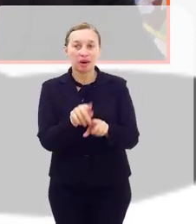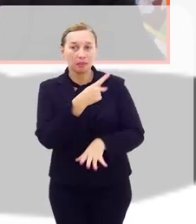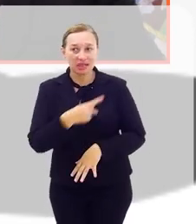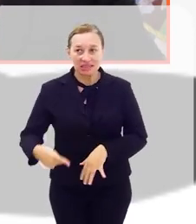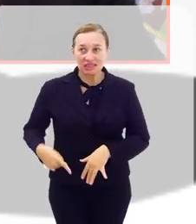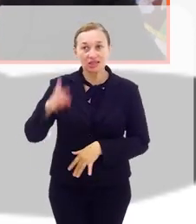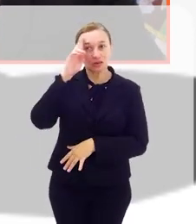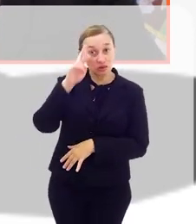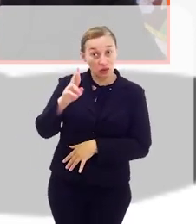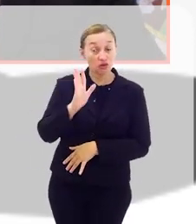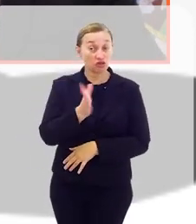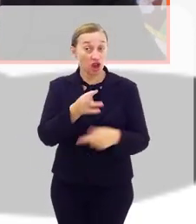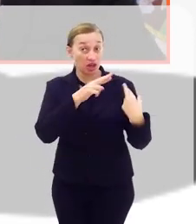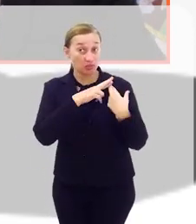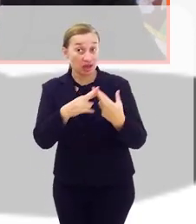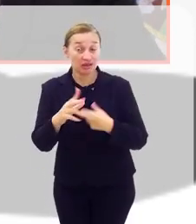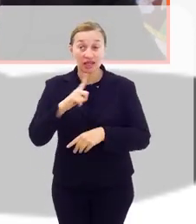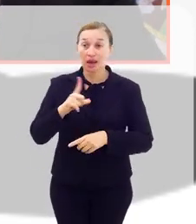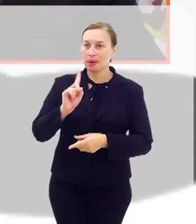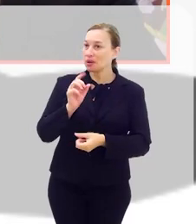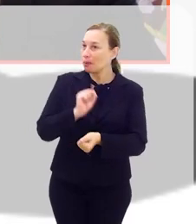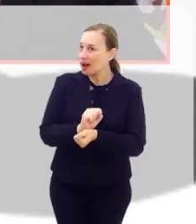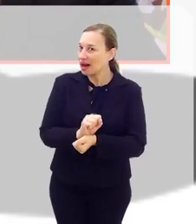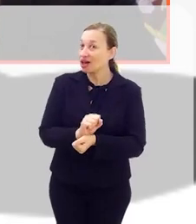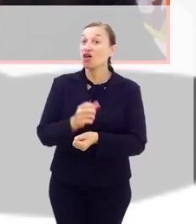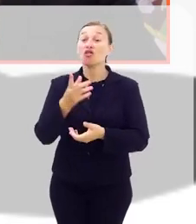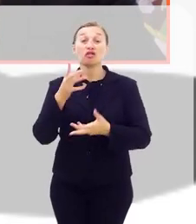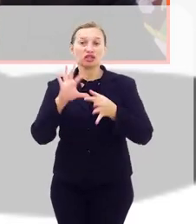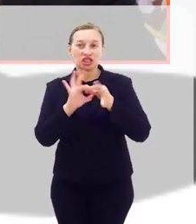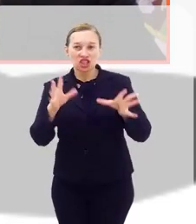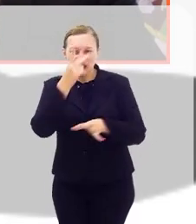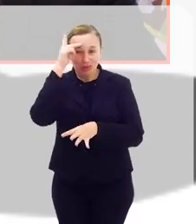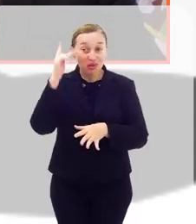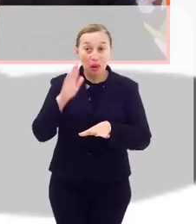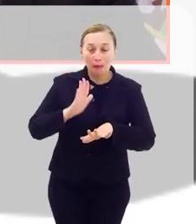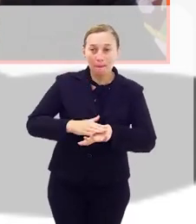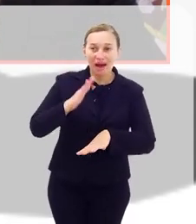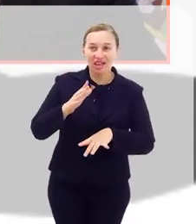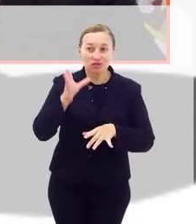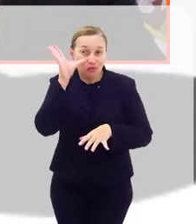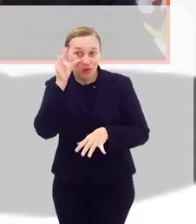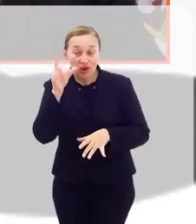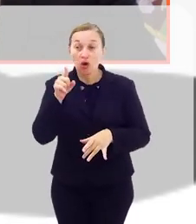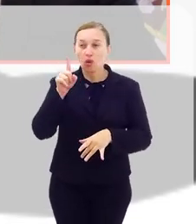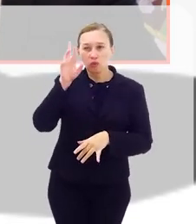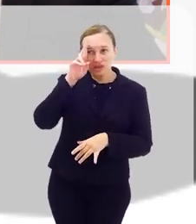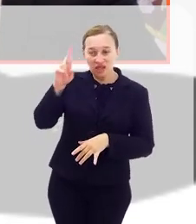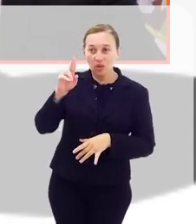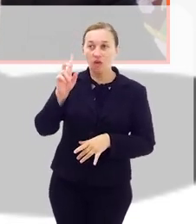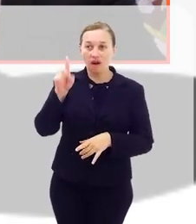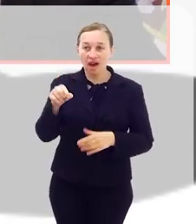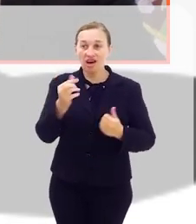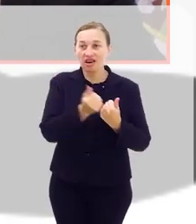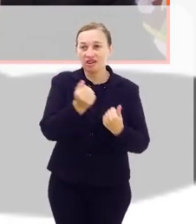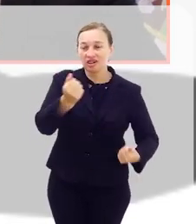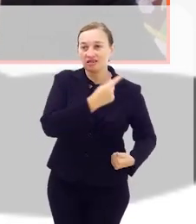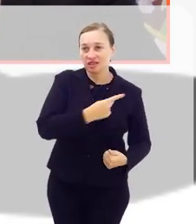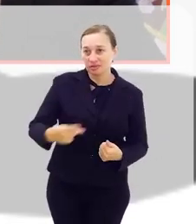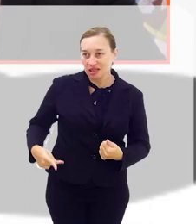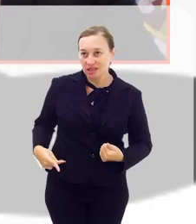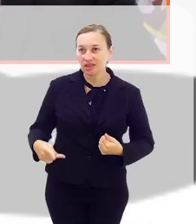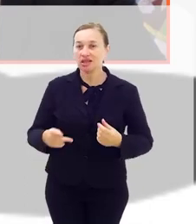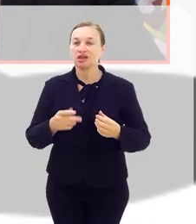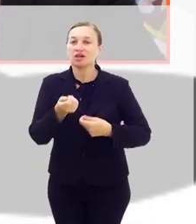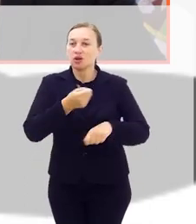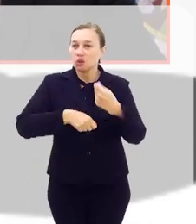presidências que o senhor assumiu. Mas não param por aí, não. Eu vou deixar o nosso espectador já curioso. O senhor também é vice-presidente da Comissão